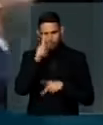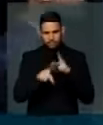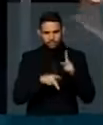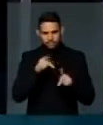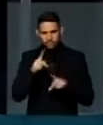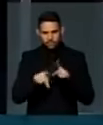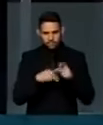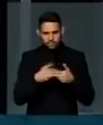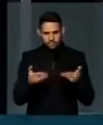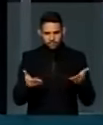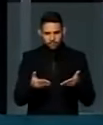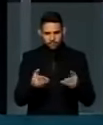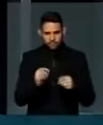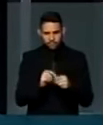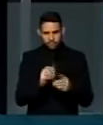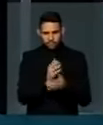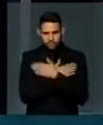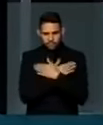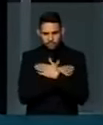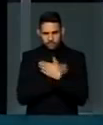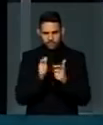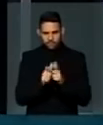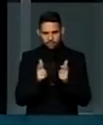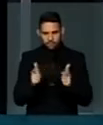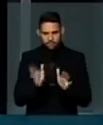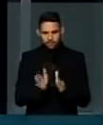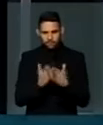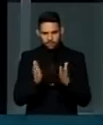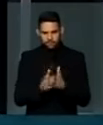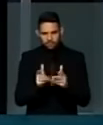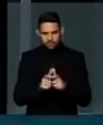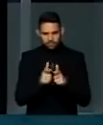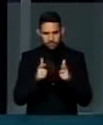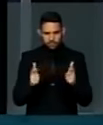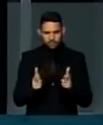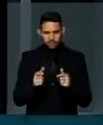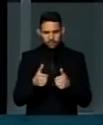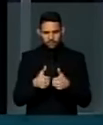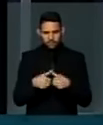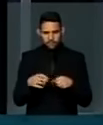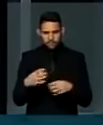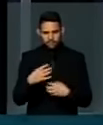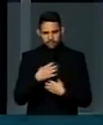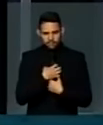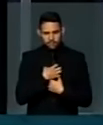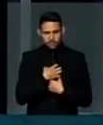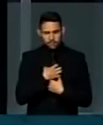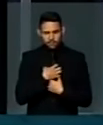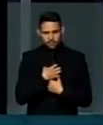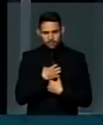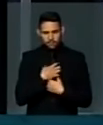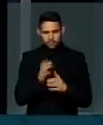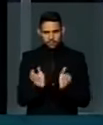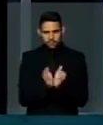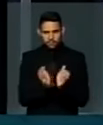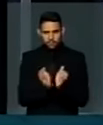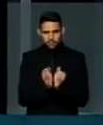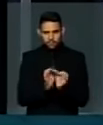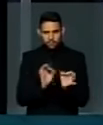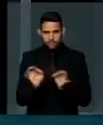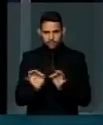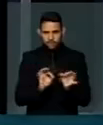populações onde o desemprego é maior, onde a miséria é maior, ficam reféns dos grupos